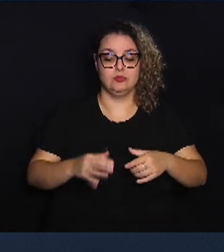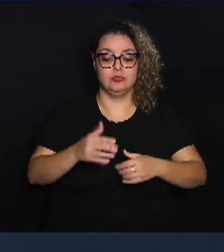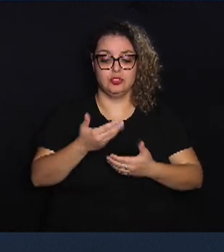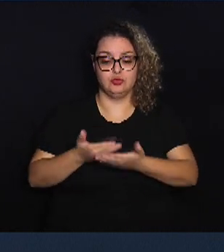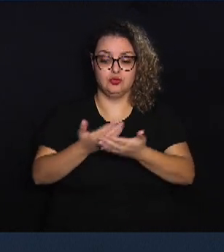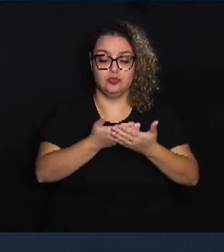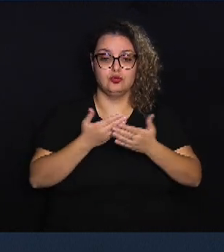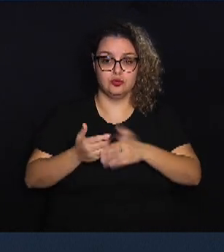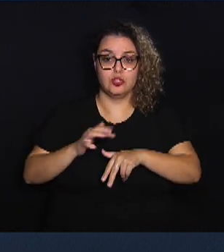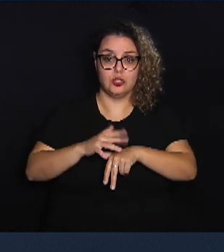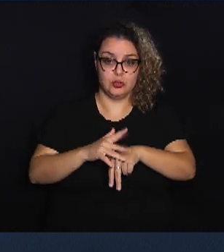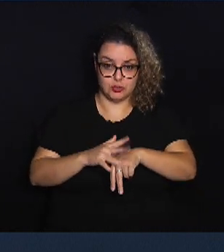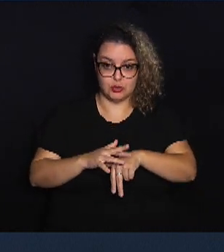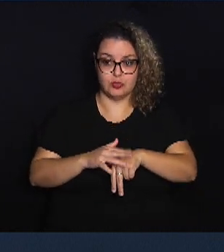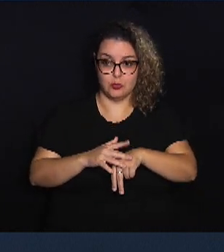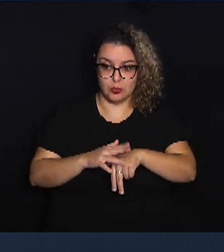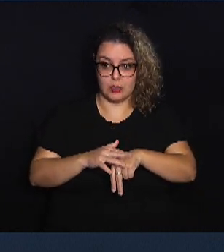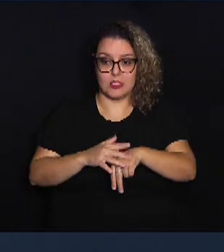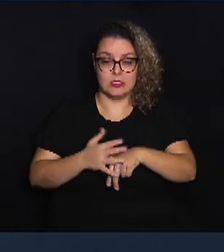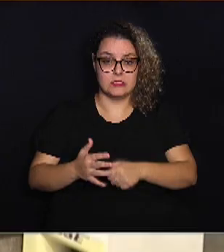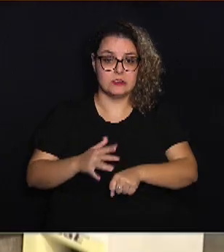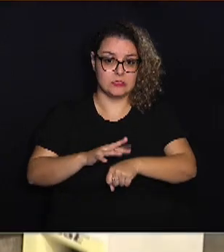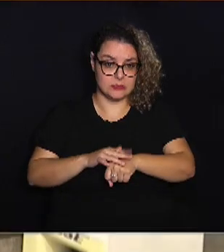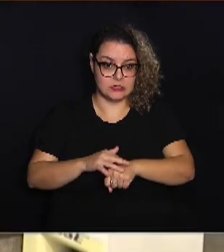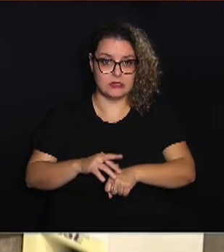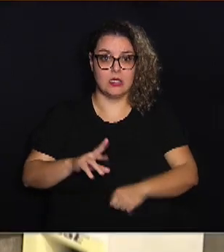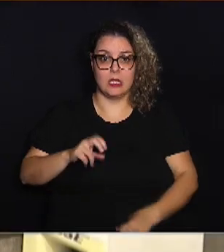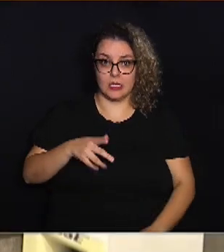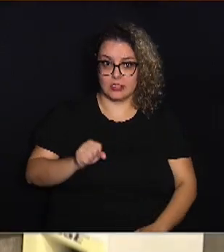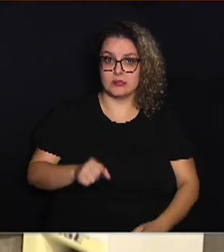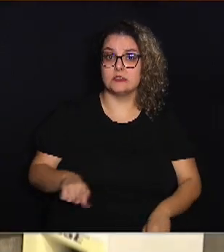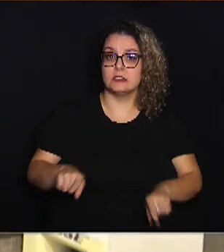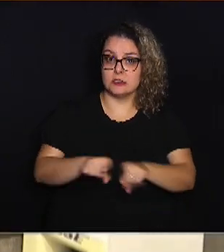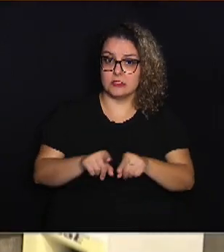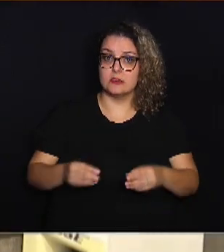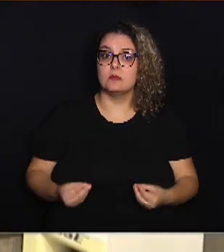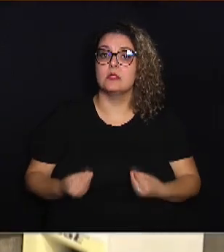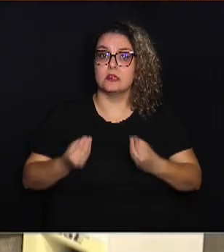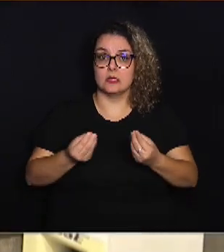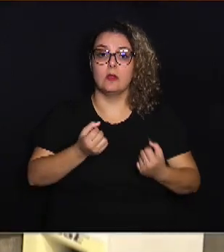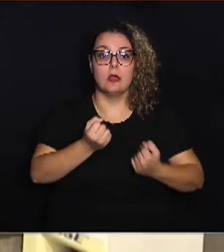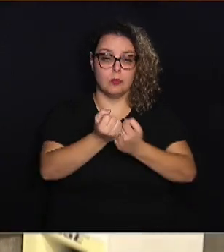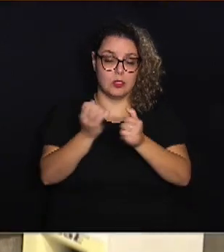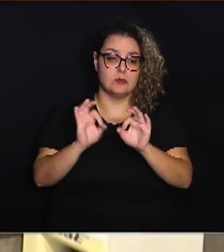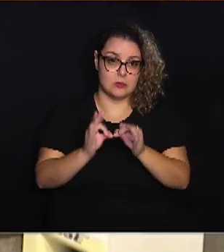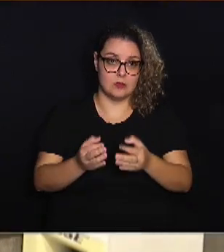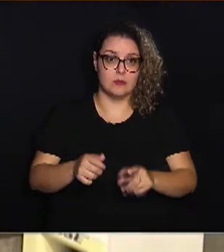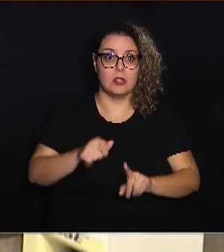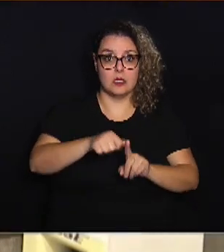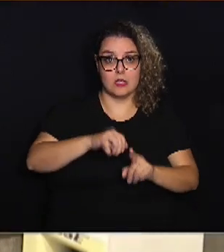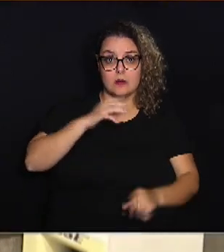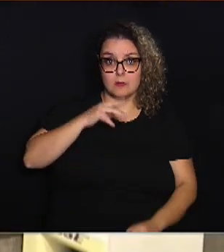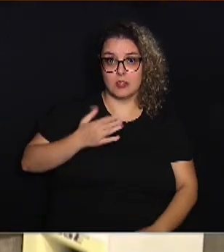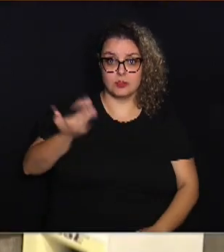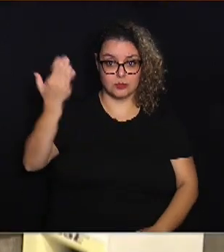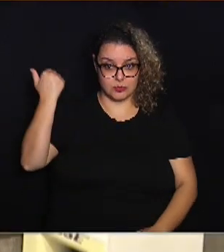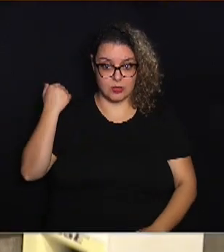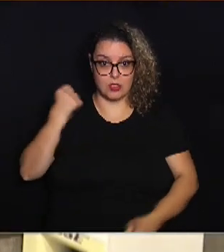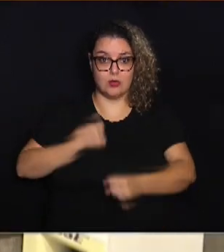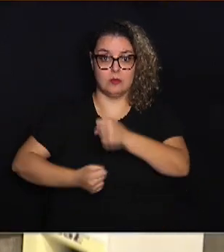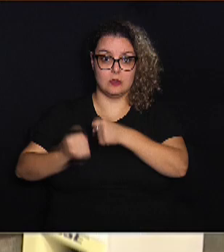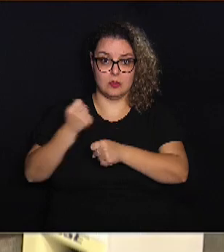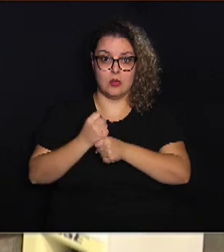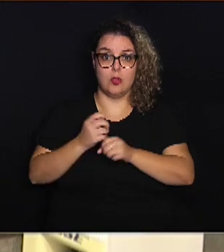fim, oferecer uma rede de apoio às famílias. Protocolado em março do ano passado, o projeto do vereador passou pela